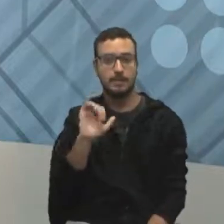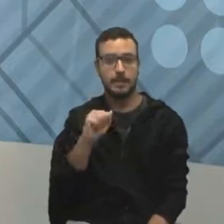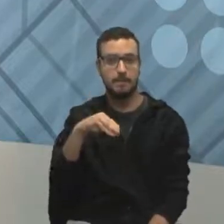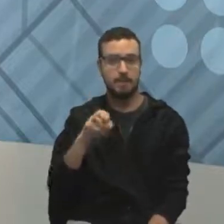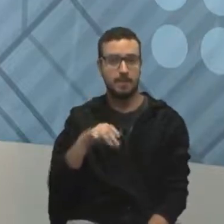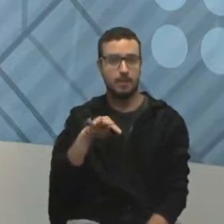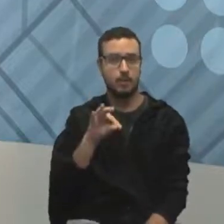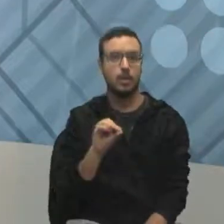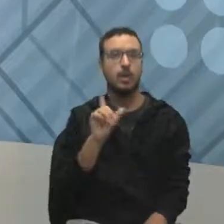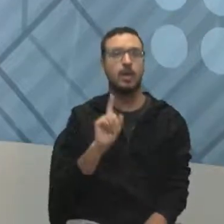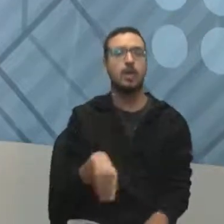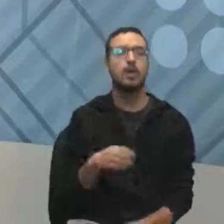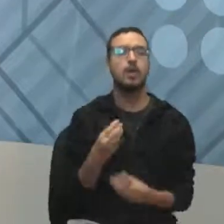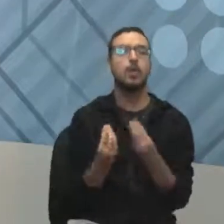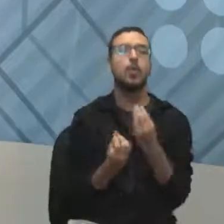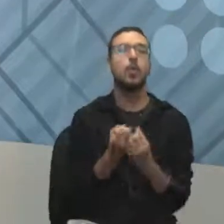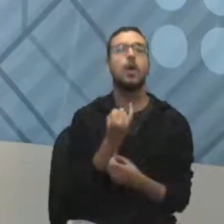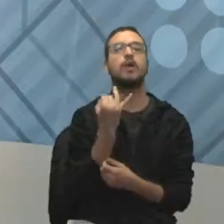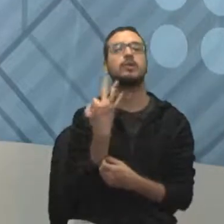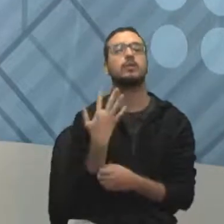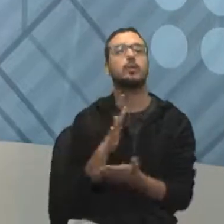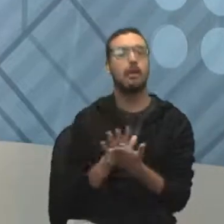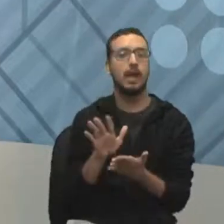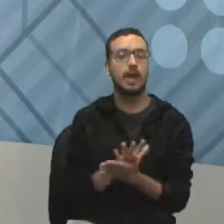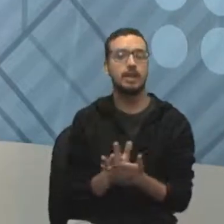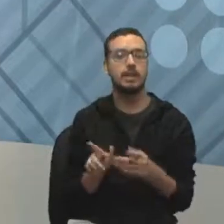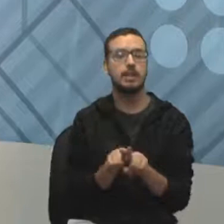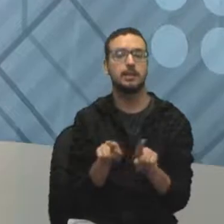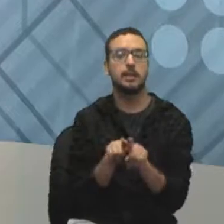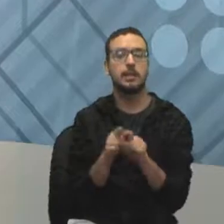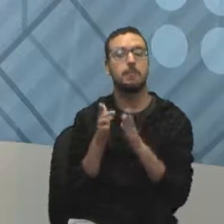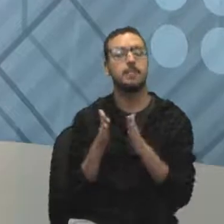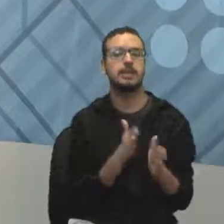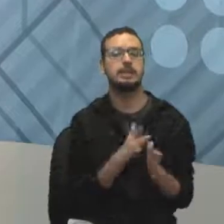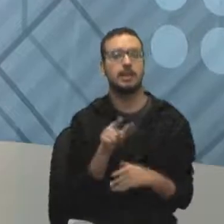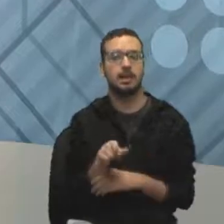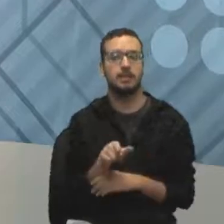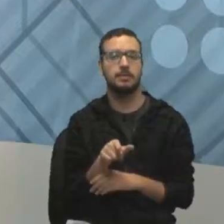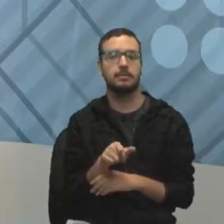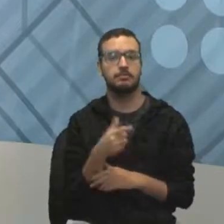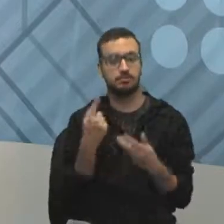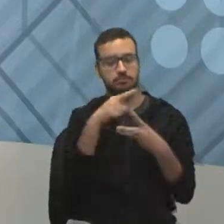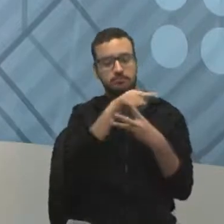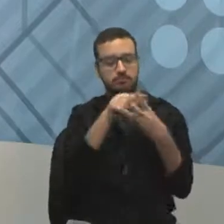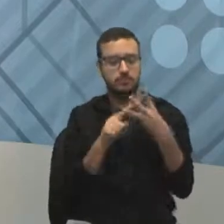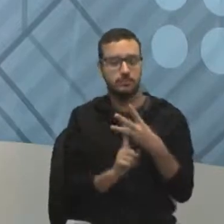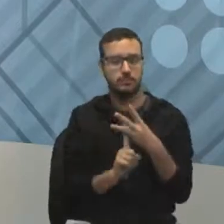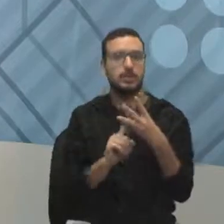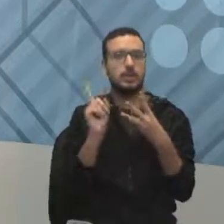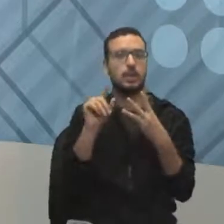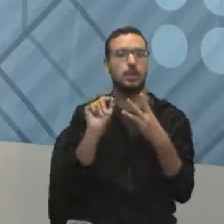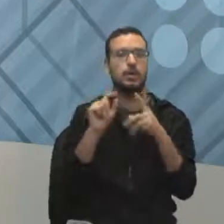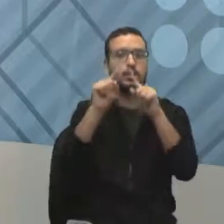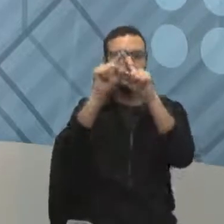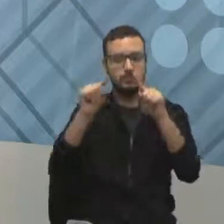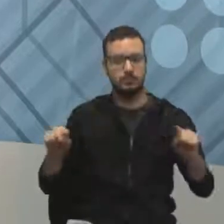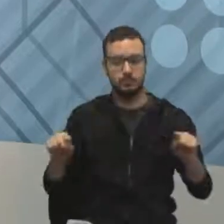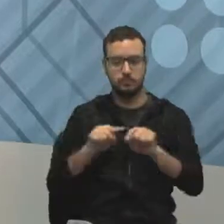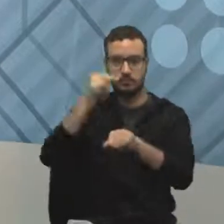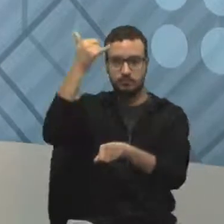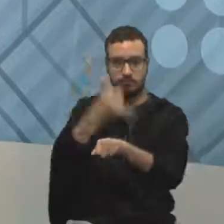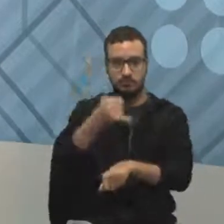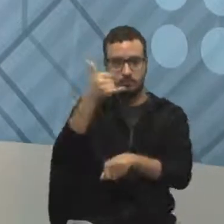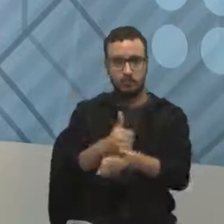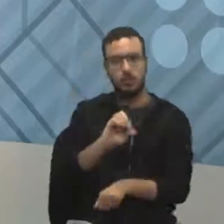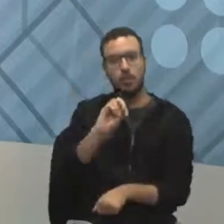vamos gastar e como serão liberadas as parcelas desse investimento. Então, esses três elementos formam o triângulo de ferro ou